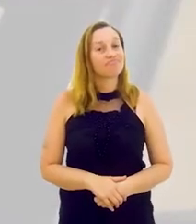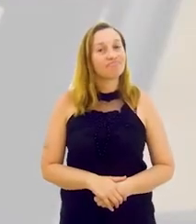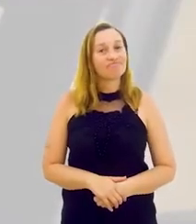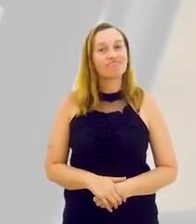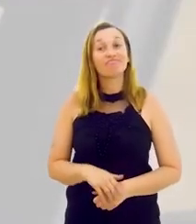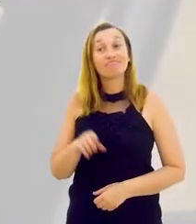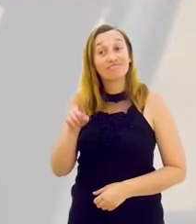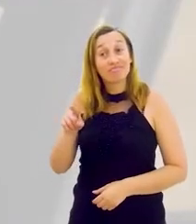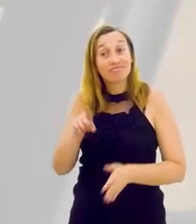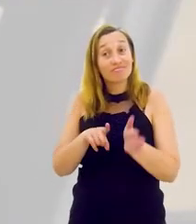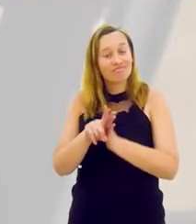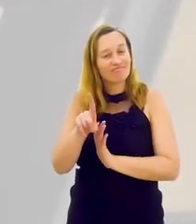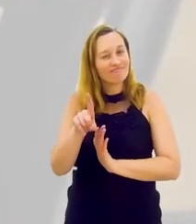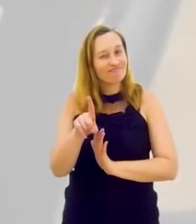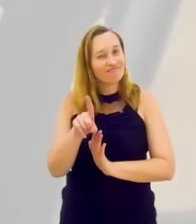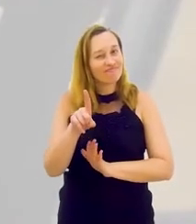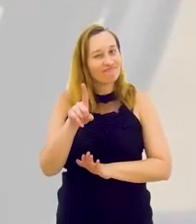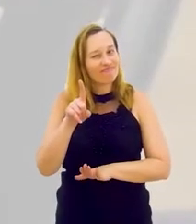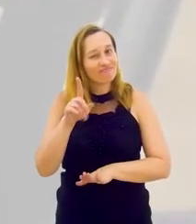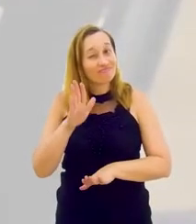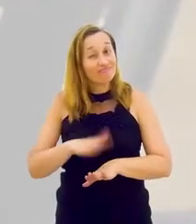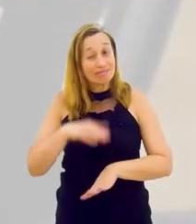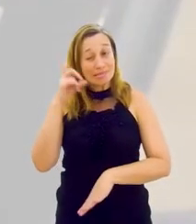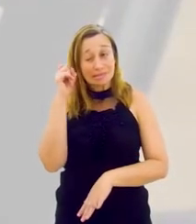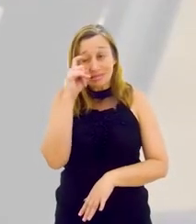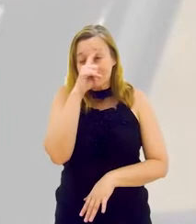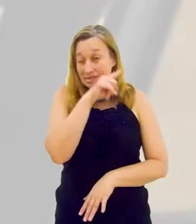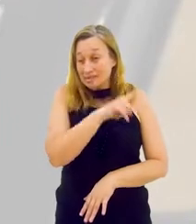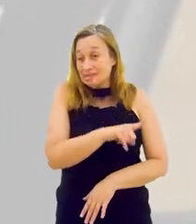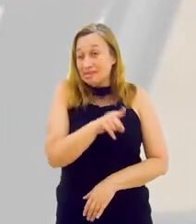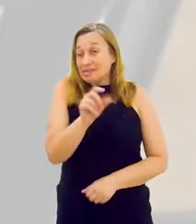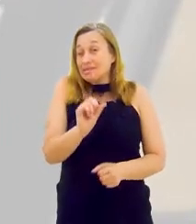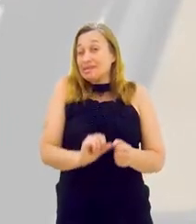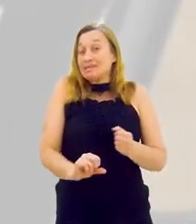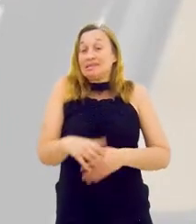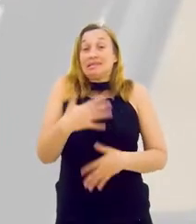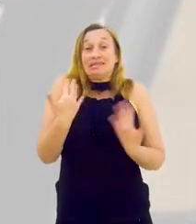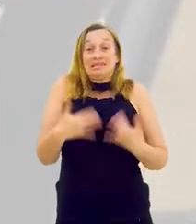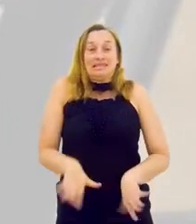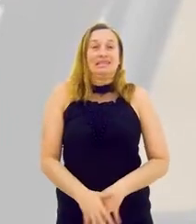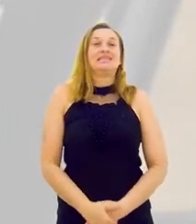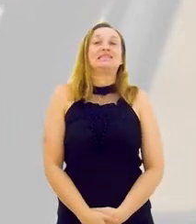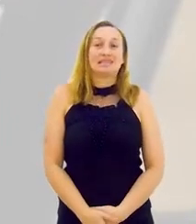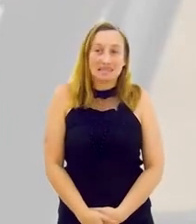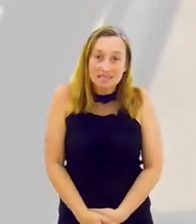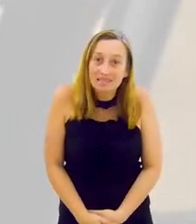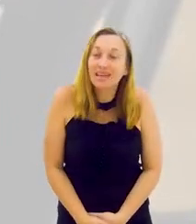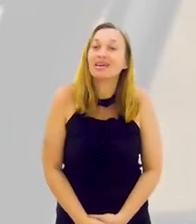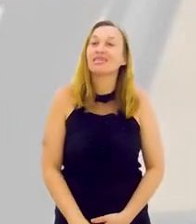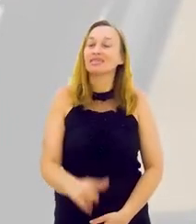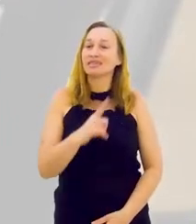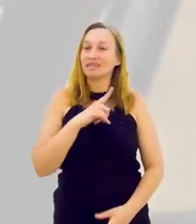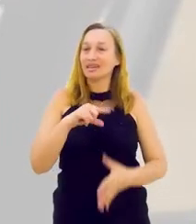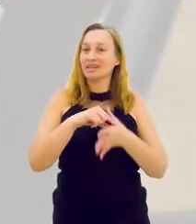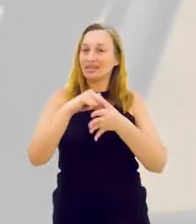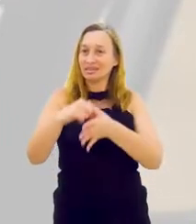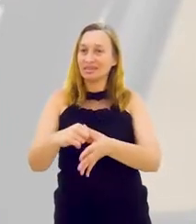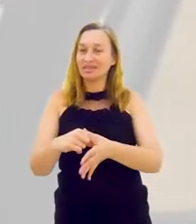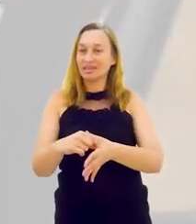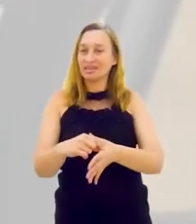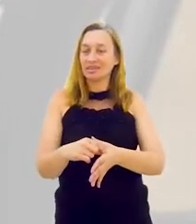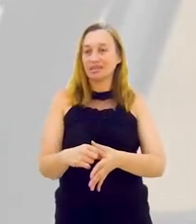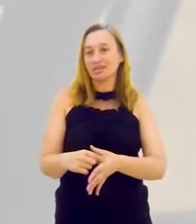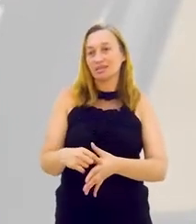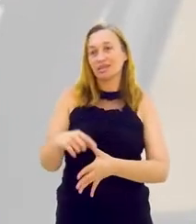pergunta é das perguntas mais difíceis que você fez até agora. Porque você tem as lideranças